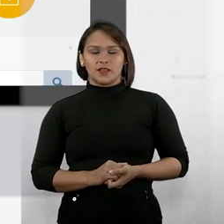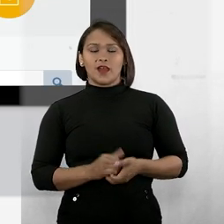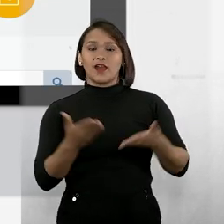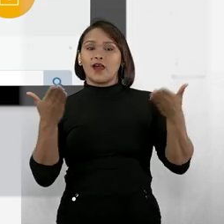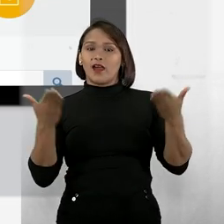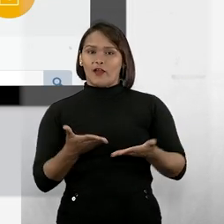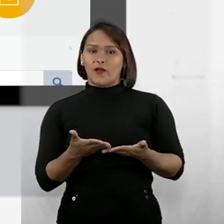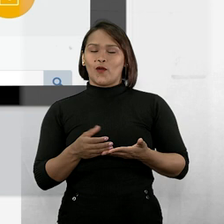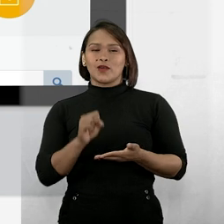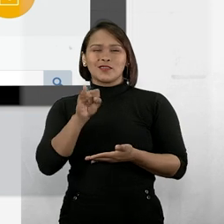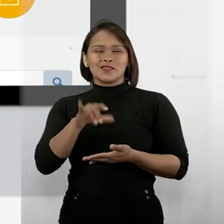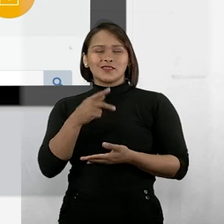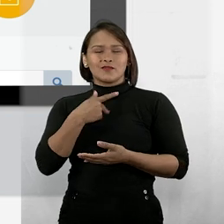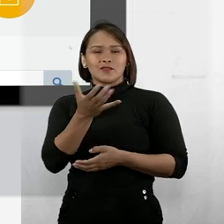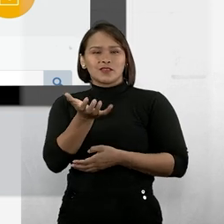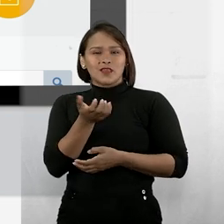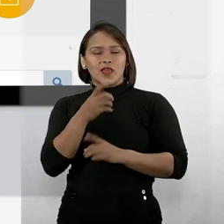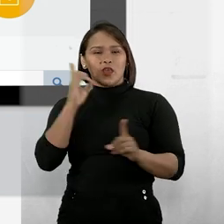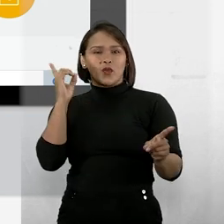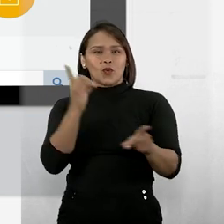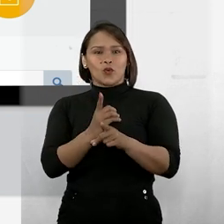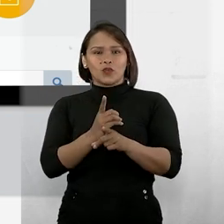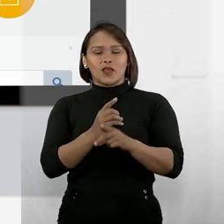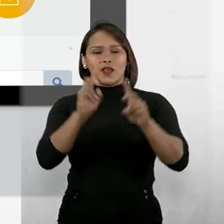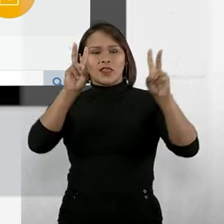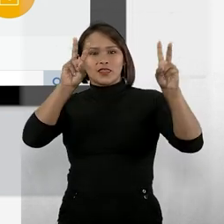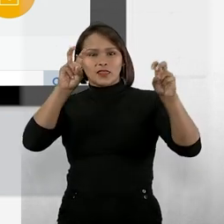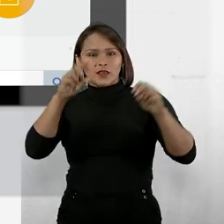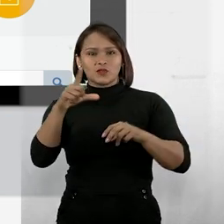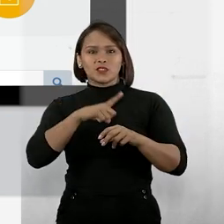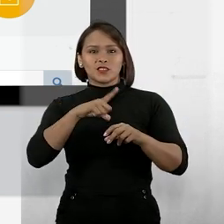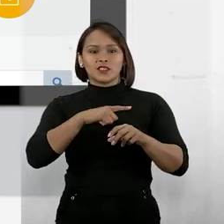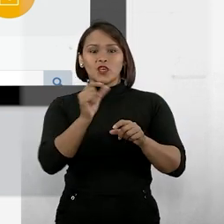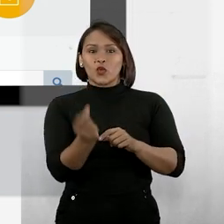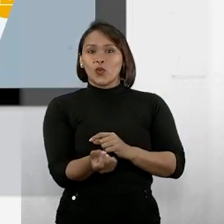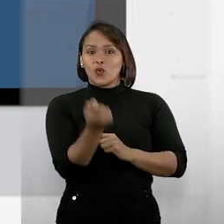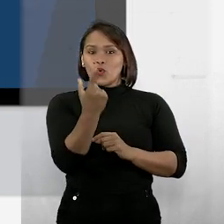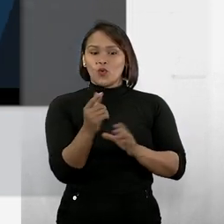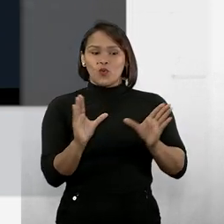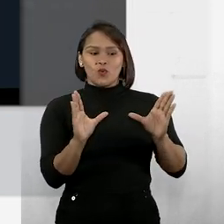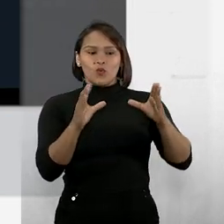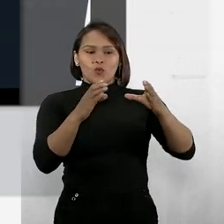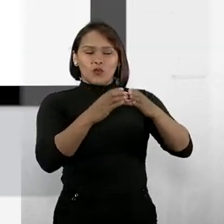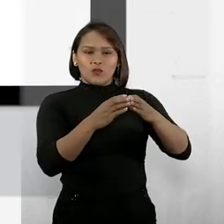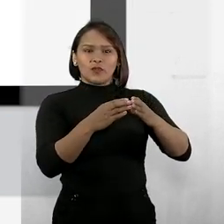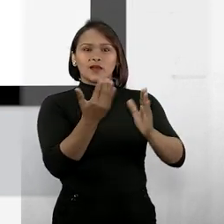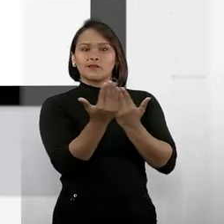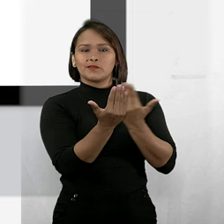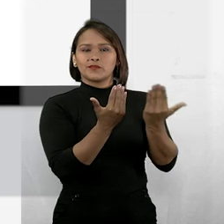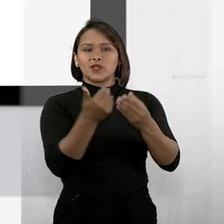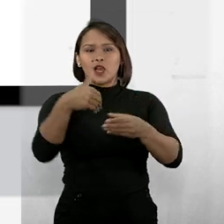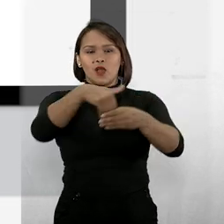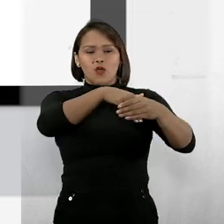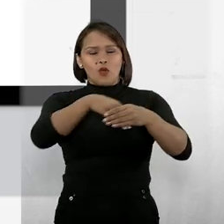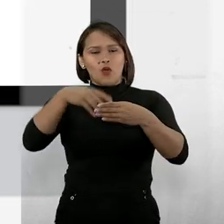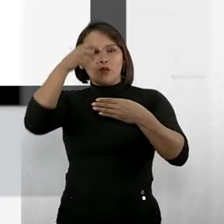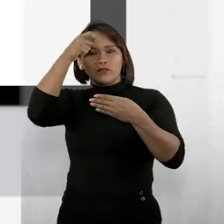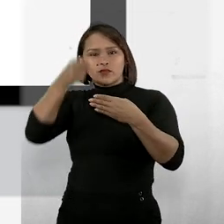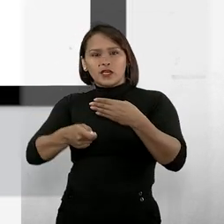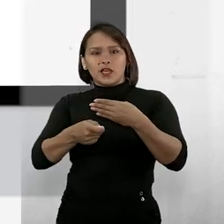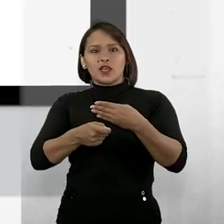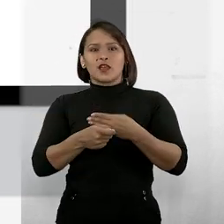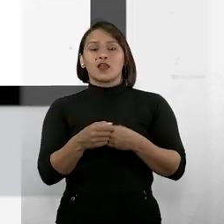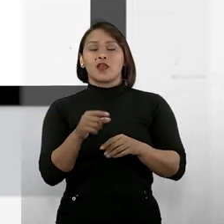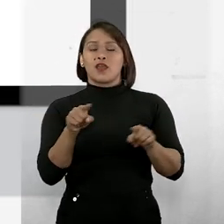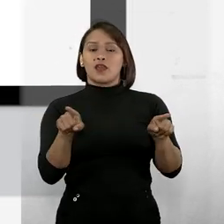Agora, se a sua intenção é localizar termos que estejam em um único campo do espelho do acórdon, onde cada